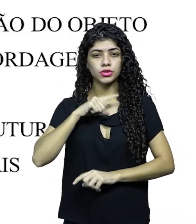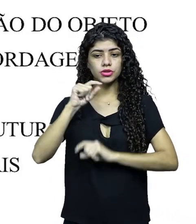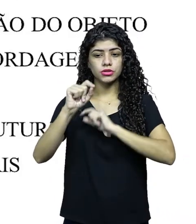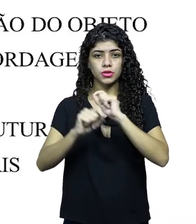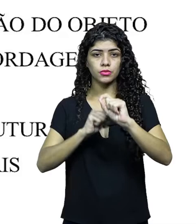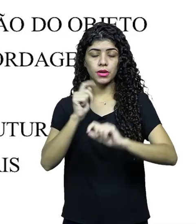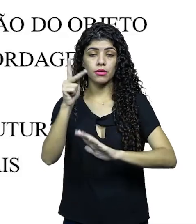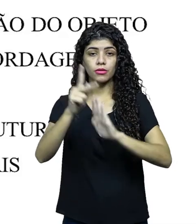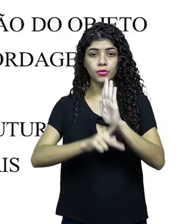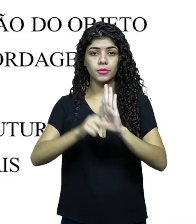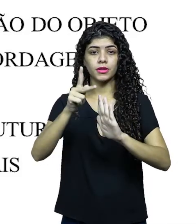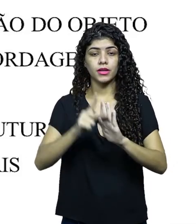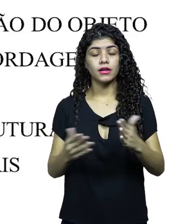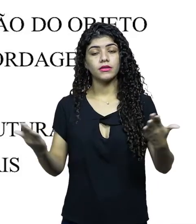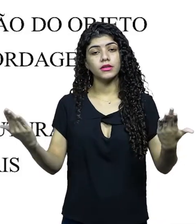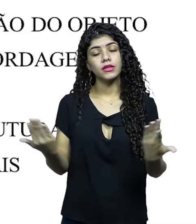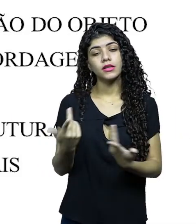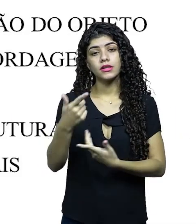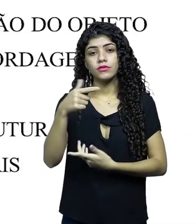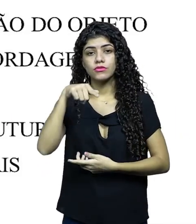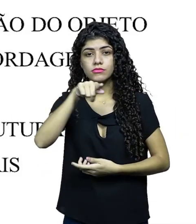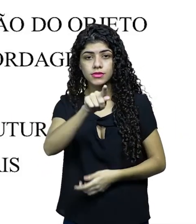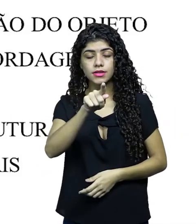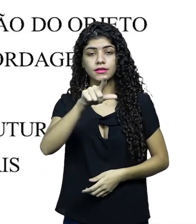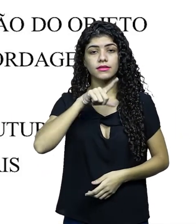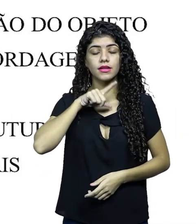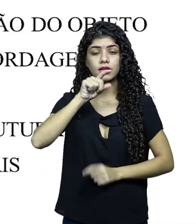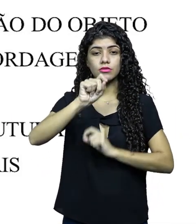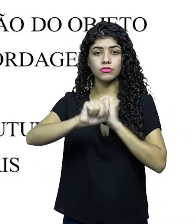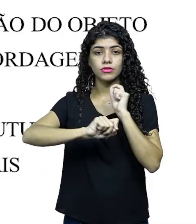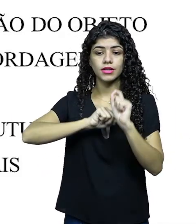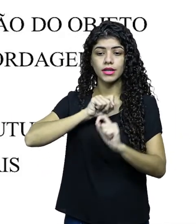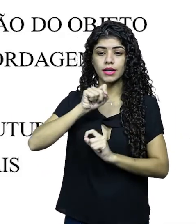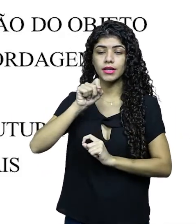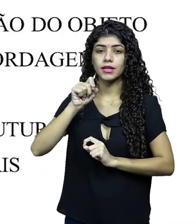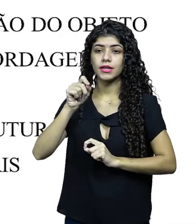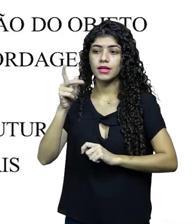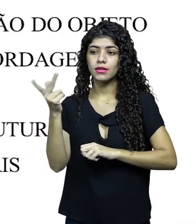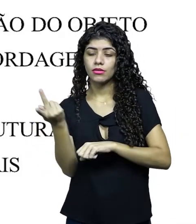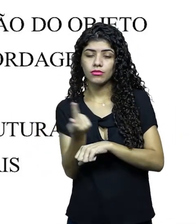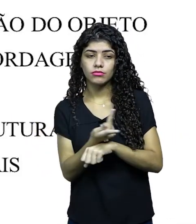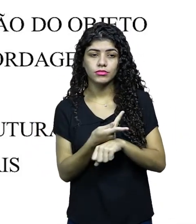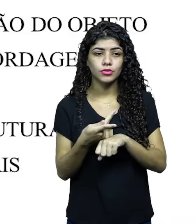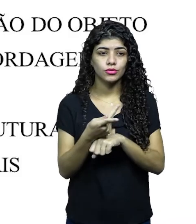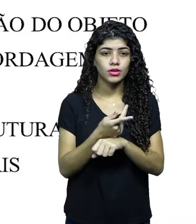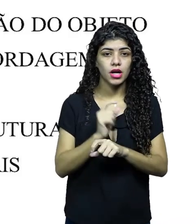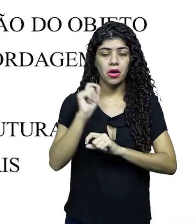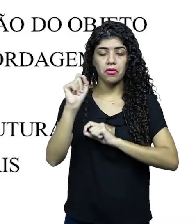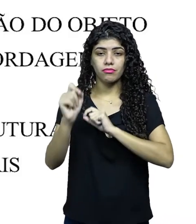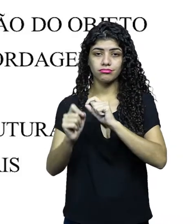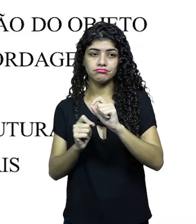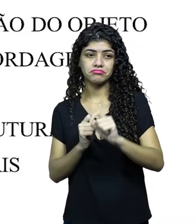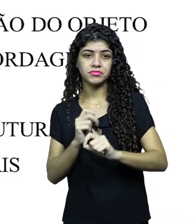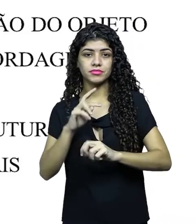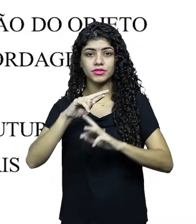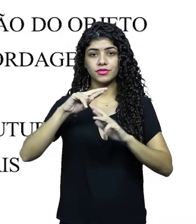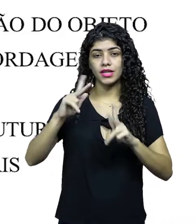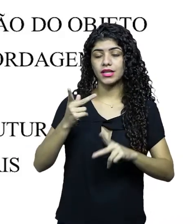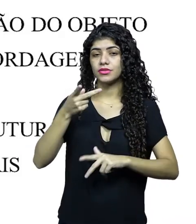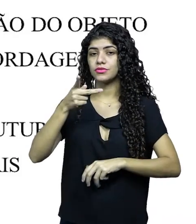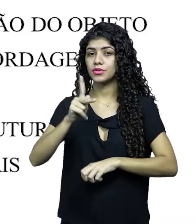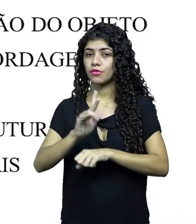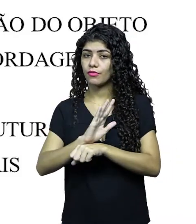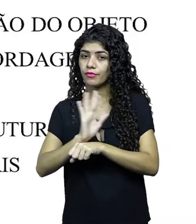no segundo item, a gente tem proposta de documentário. Que aqui você já vai trazer uma proposta mais